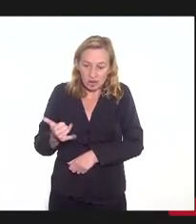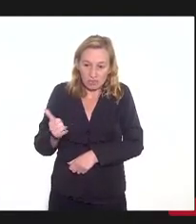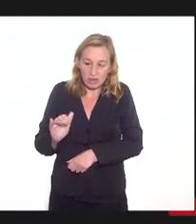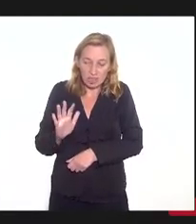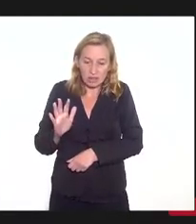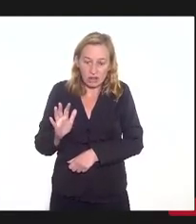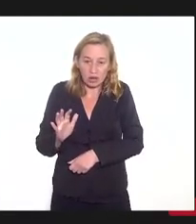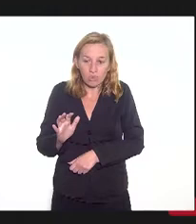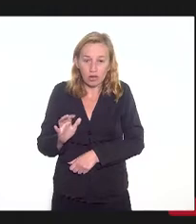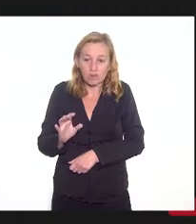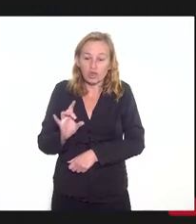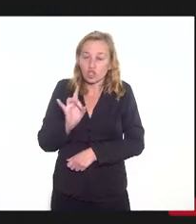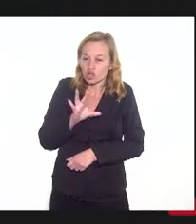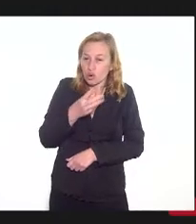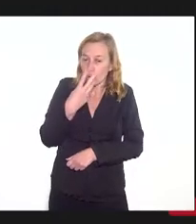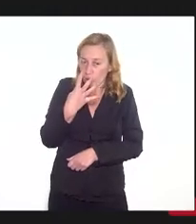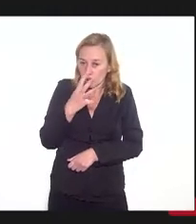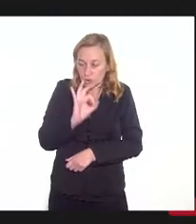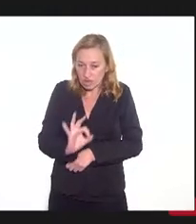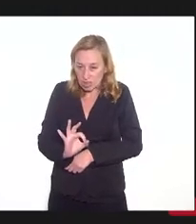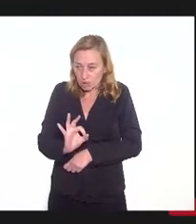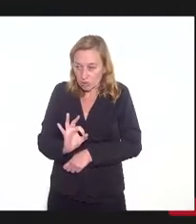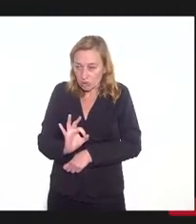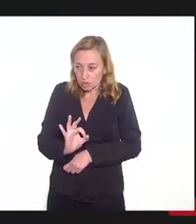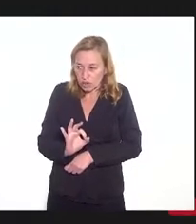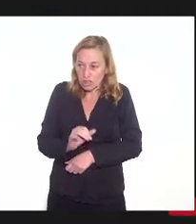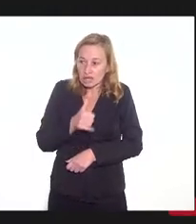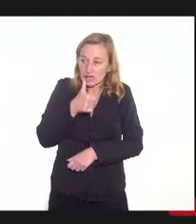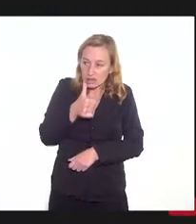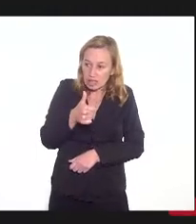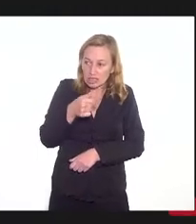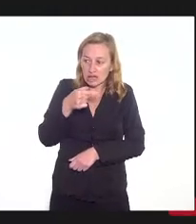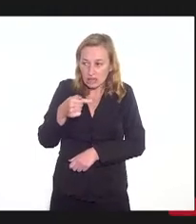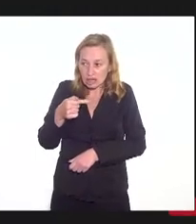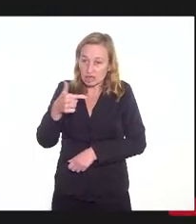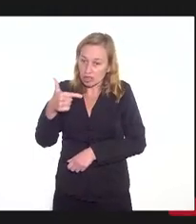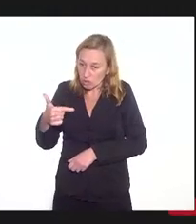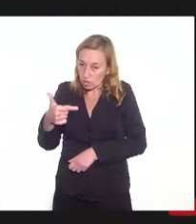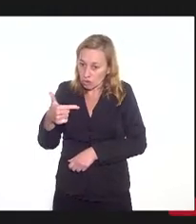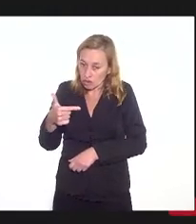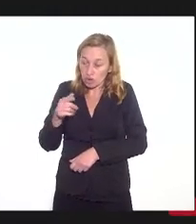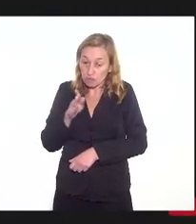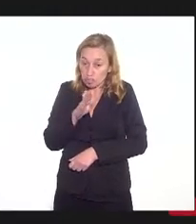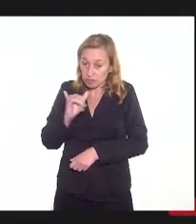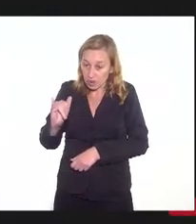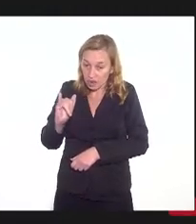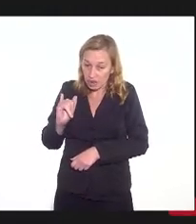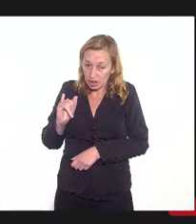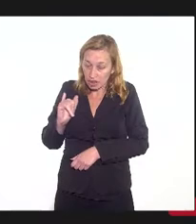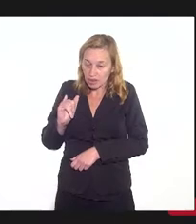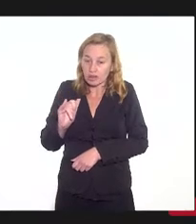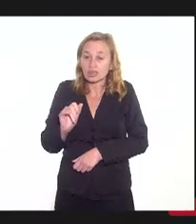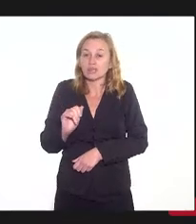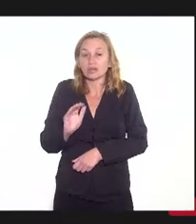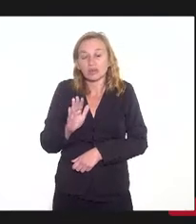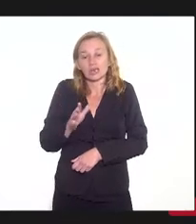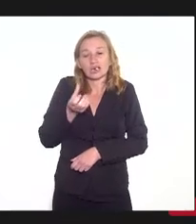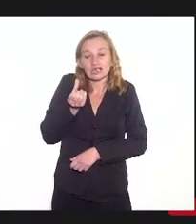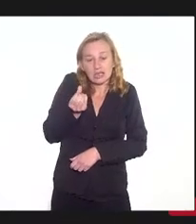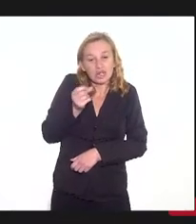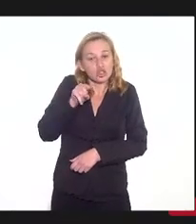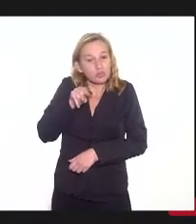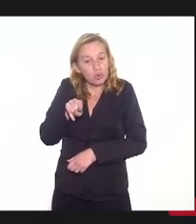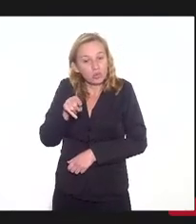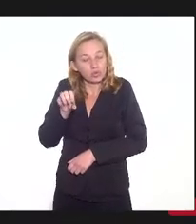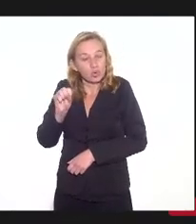considerar apenas 4%, 172 bi daria 6,8,